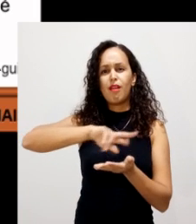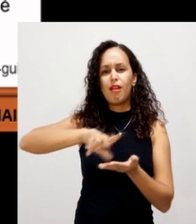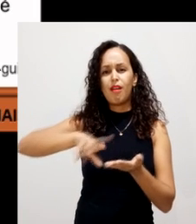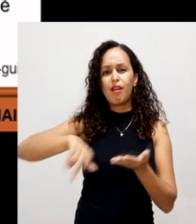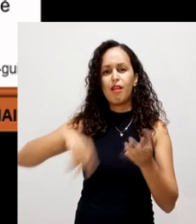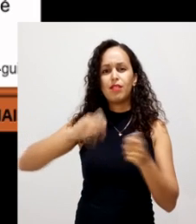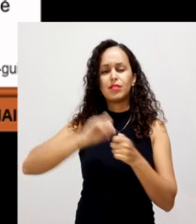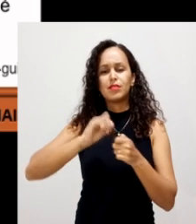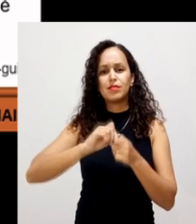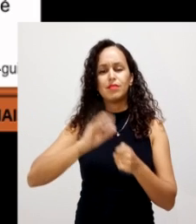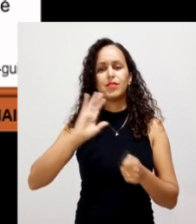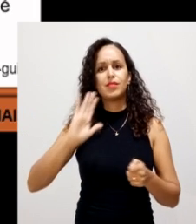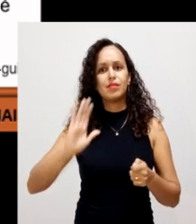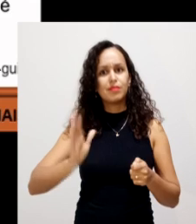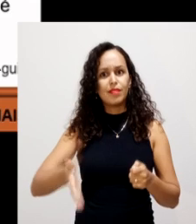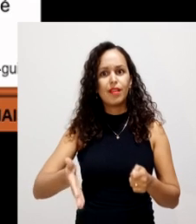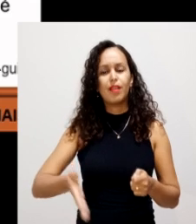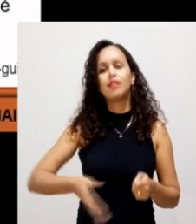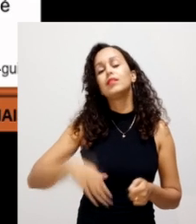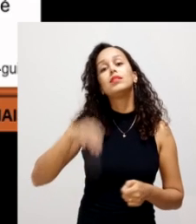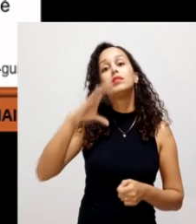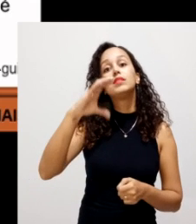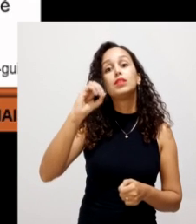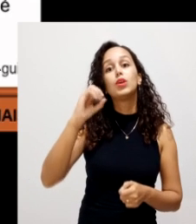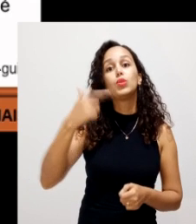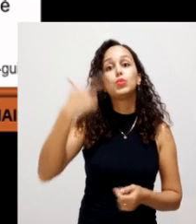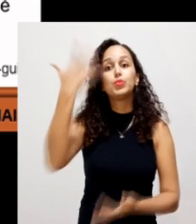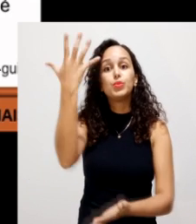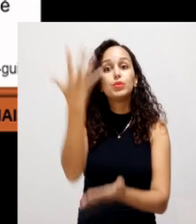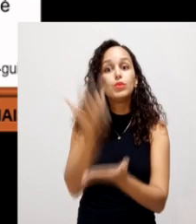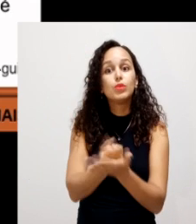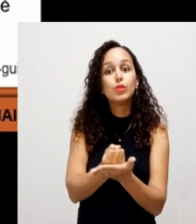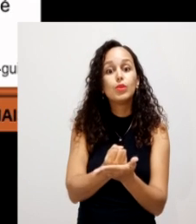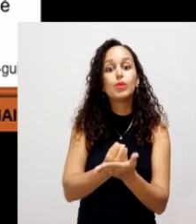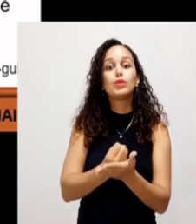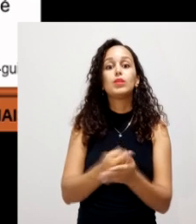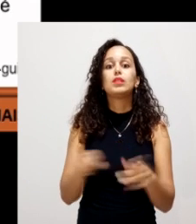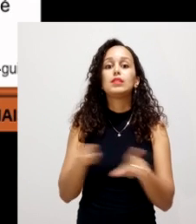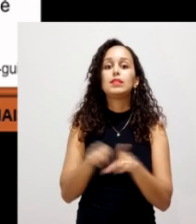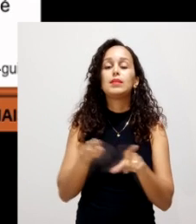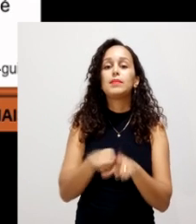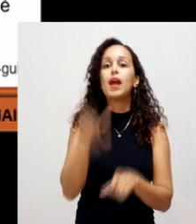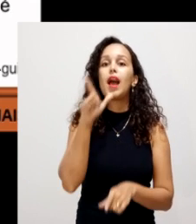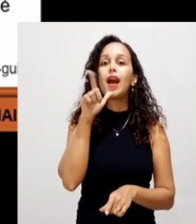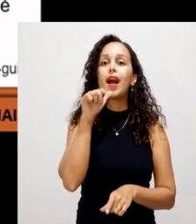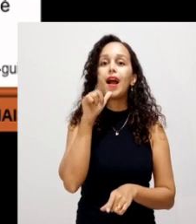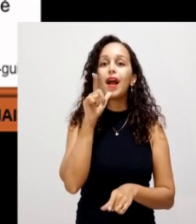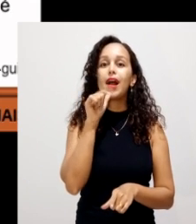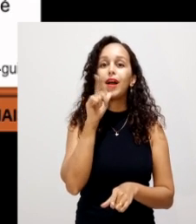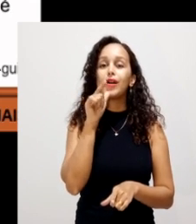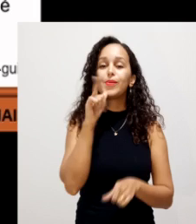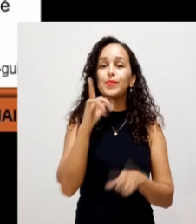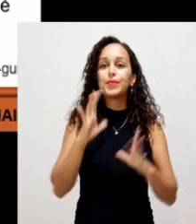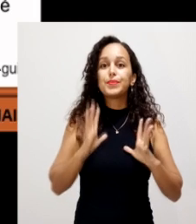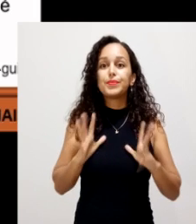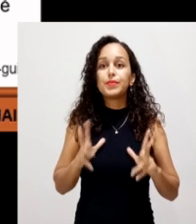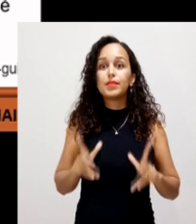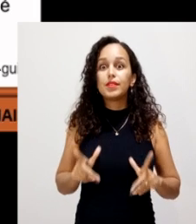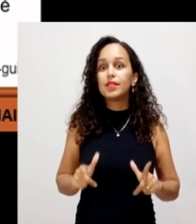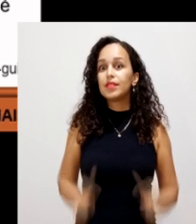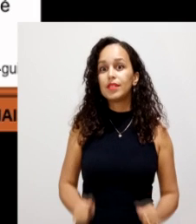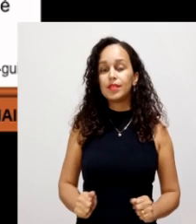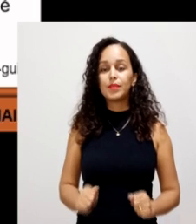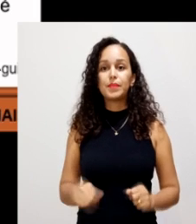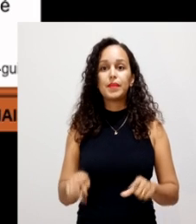clima, ele sequestra carbono, ele é o maior purificador e armazenador de água do planeta. Ele é